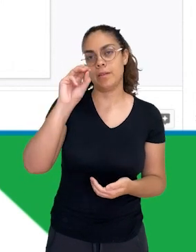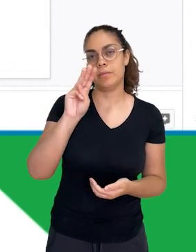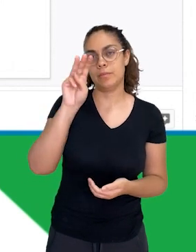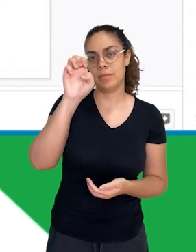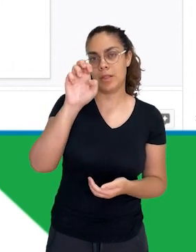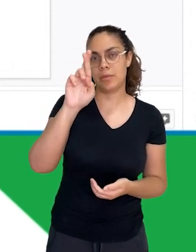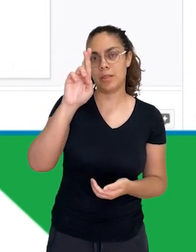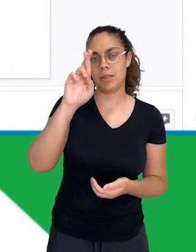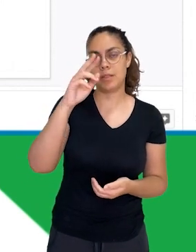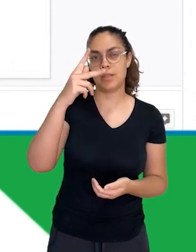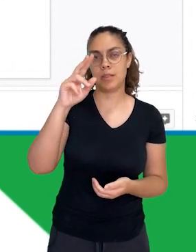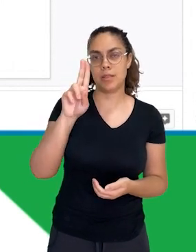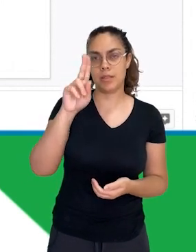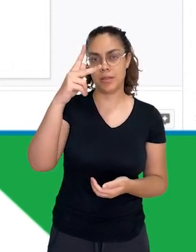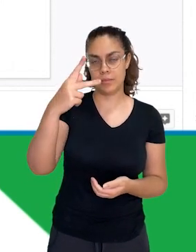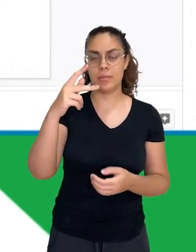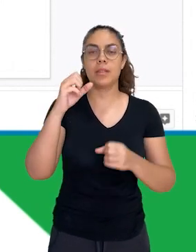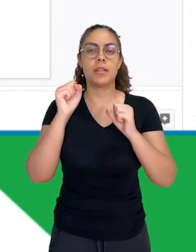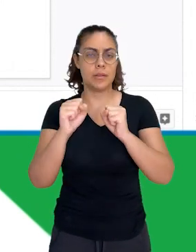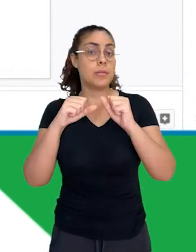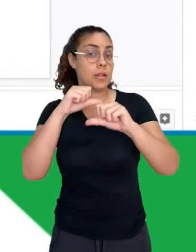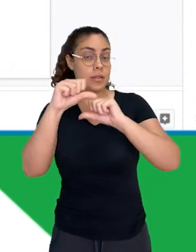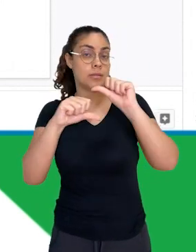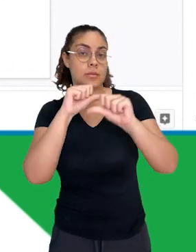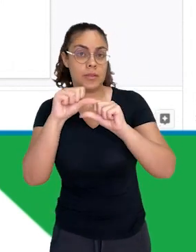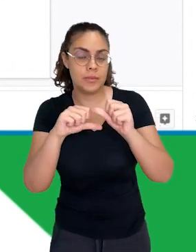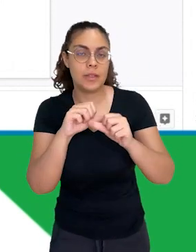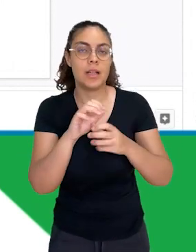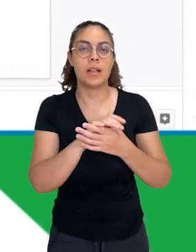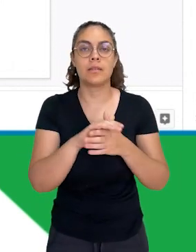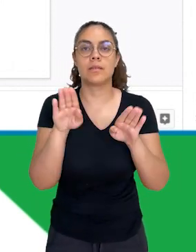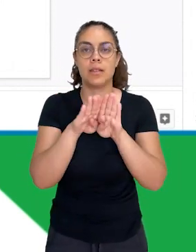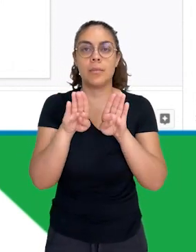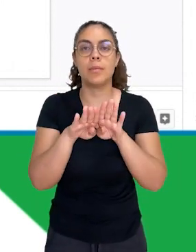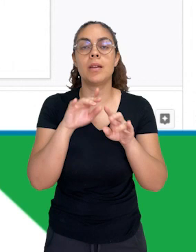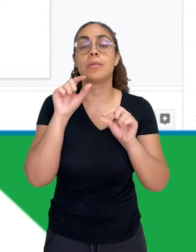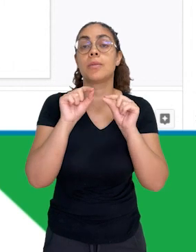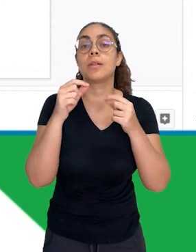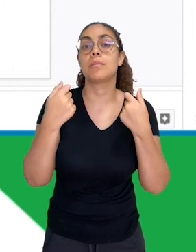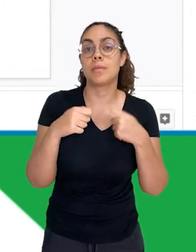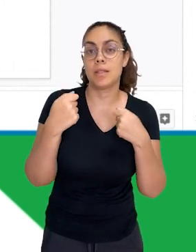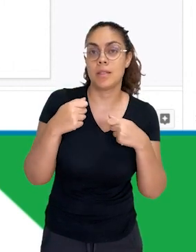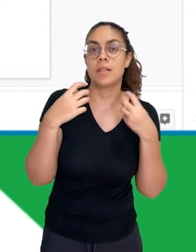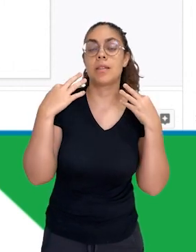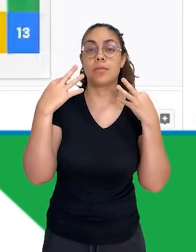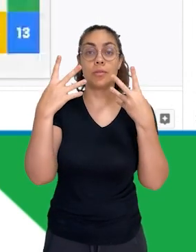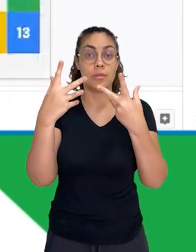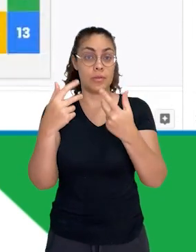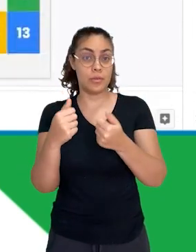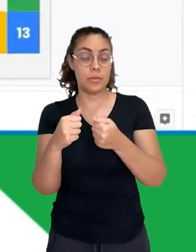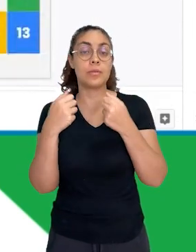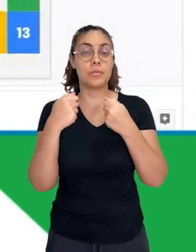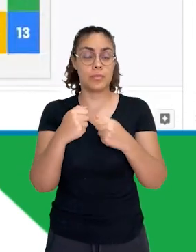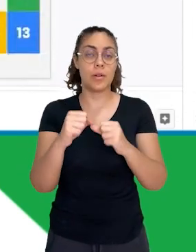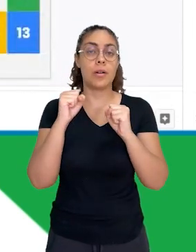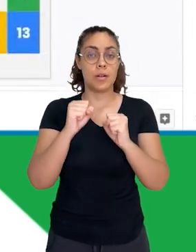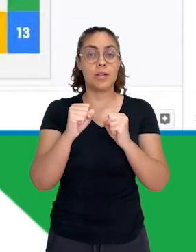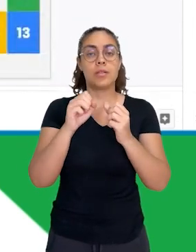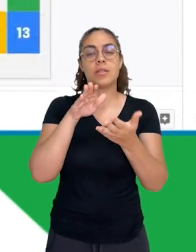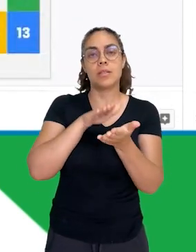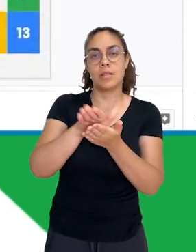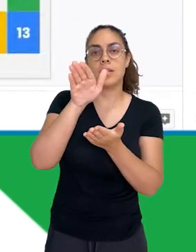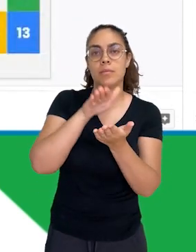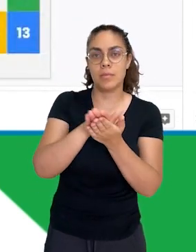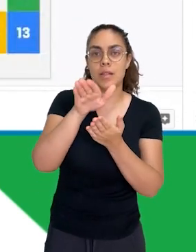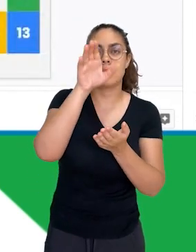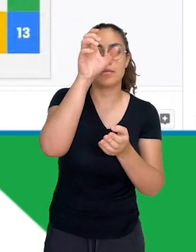-ups que poderiam ser modificados e formatados conforme também a sua necessidade. Todos eles podem ser impressos, de